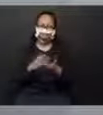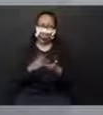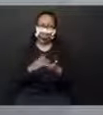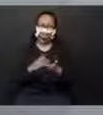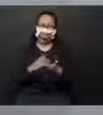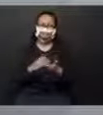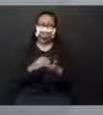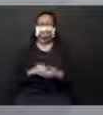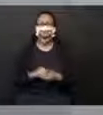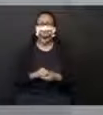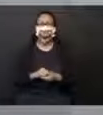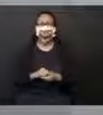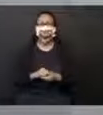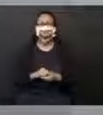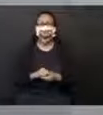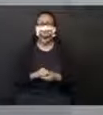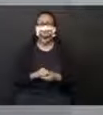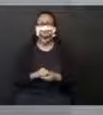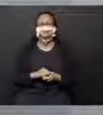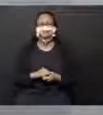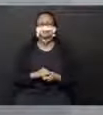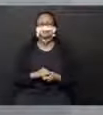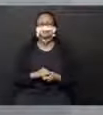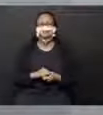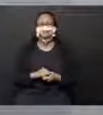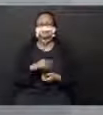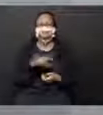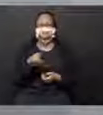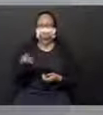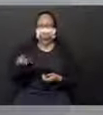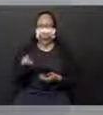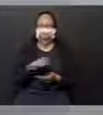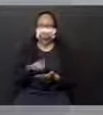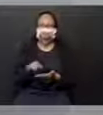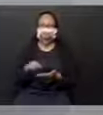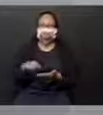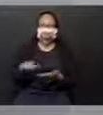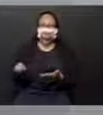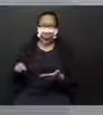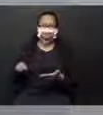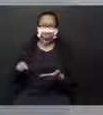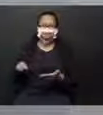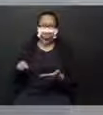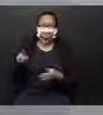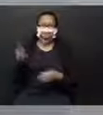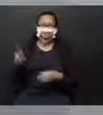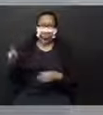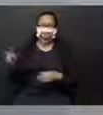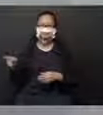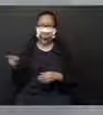a linha de baixo. Então, vamos lá. Todos já escreveram? Estou aguardando.